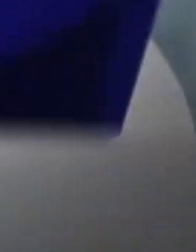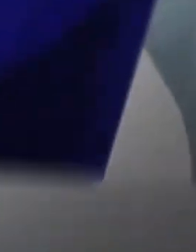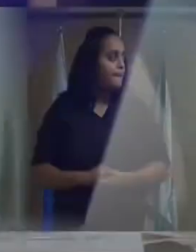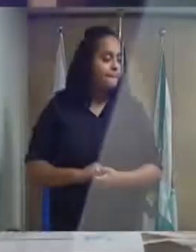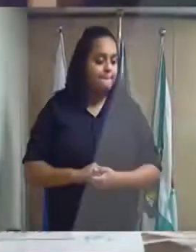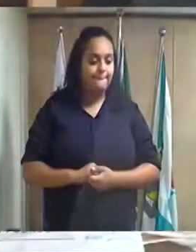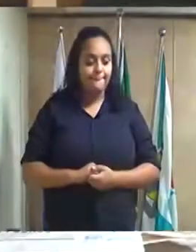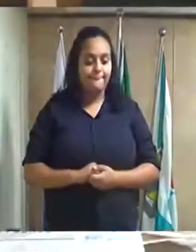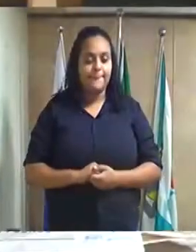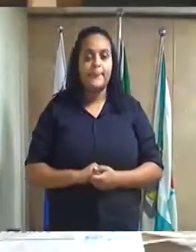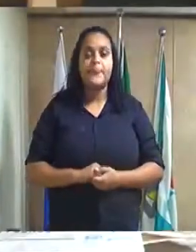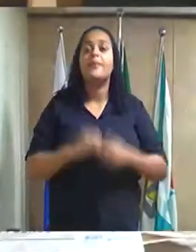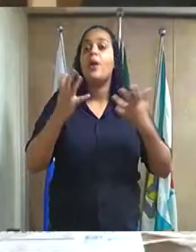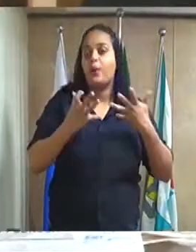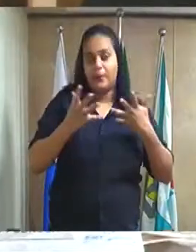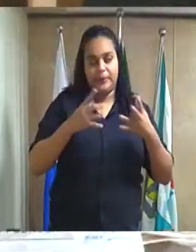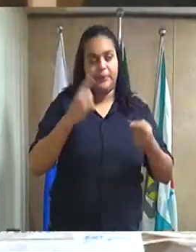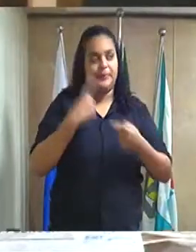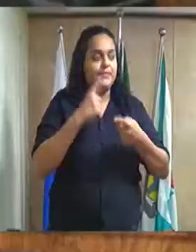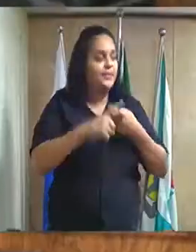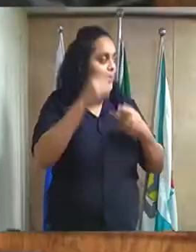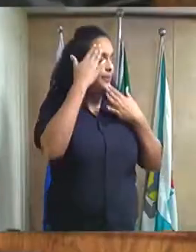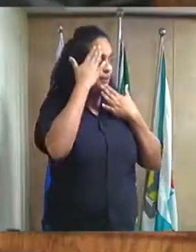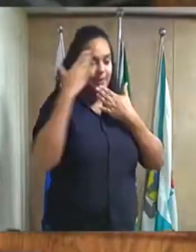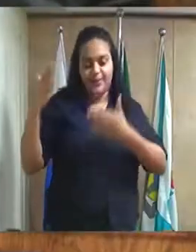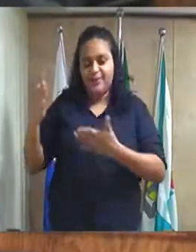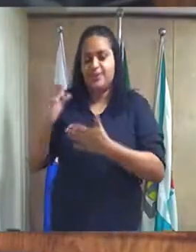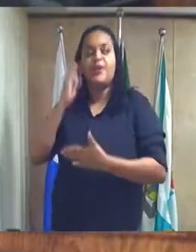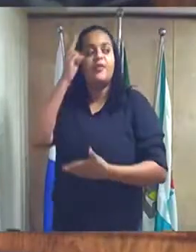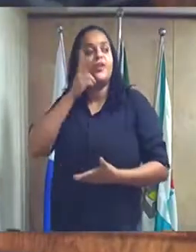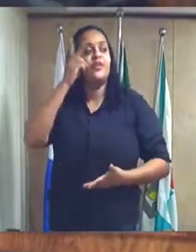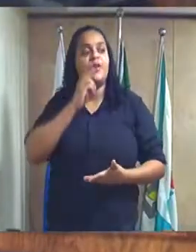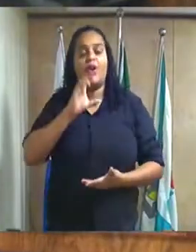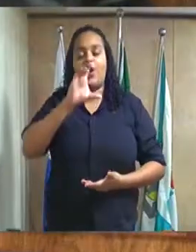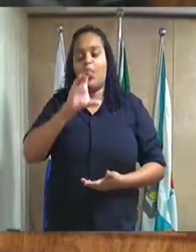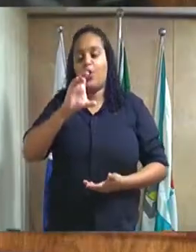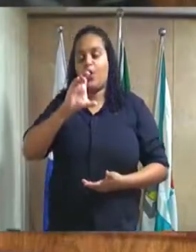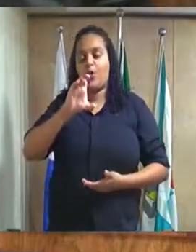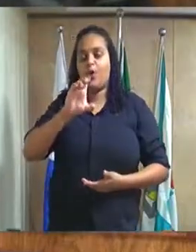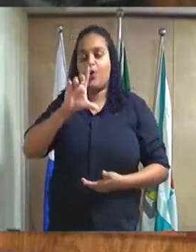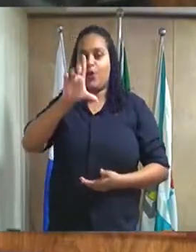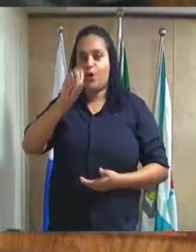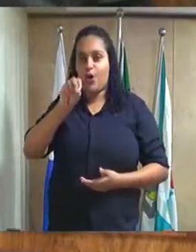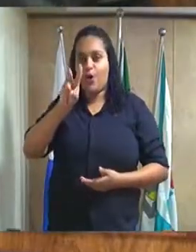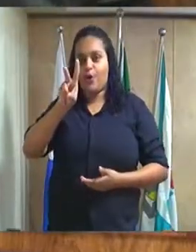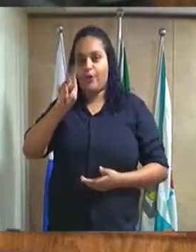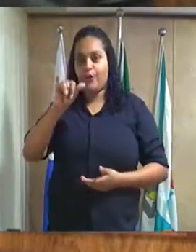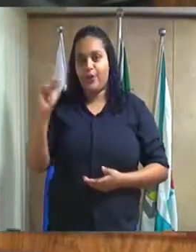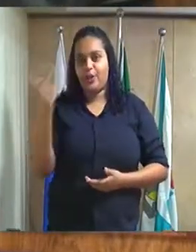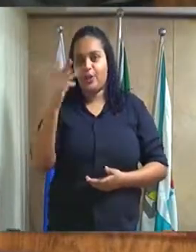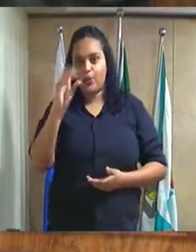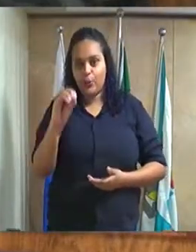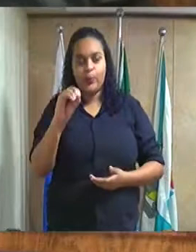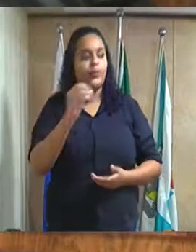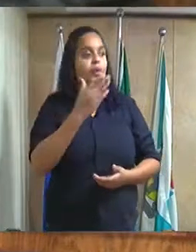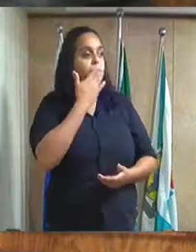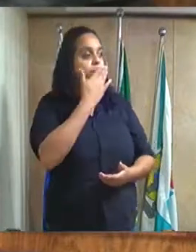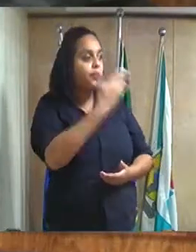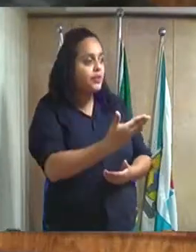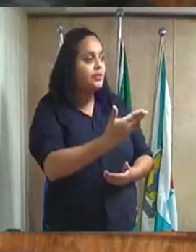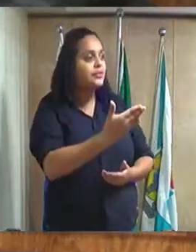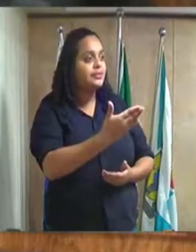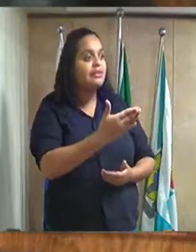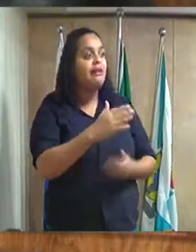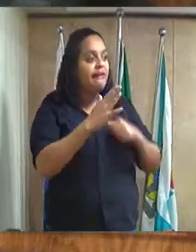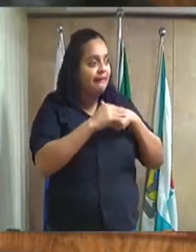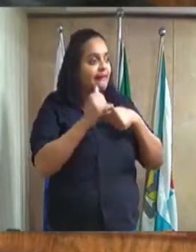quero aqui agradecer o vereador Clovinho pelo carinho pelo respeito mas não sou eu